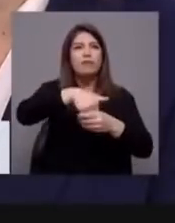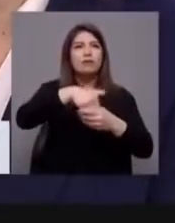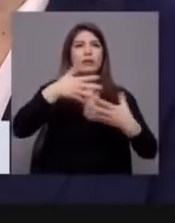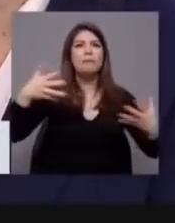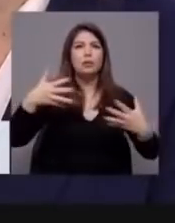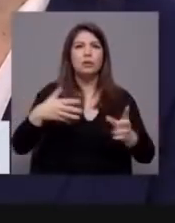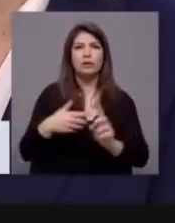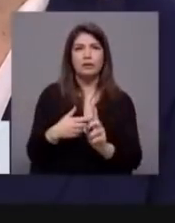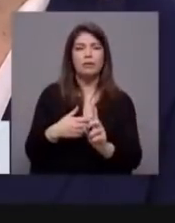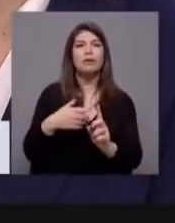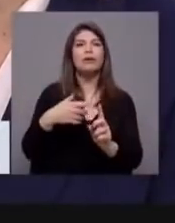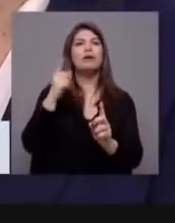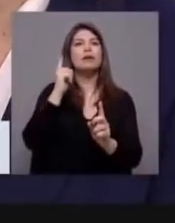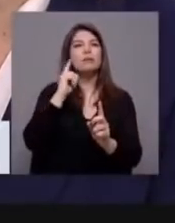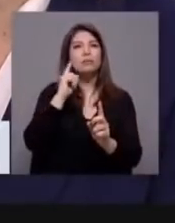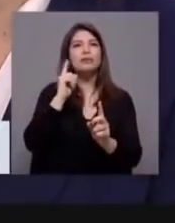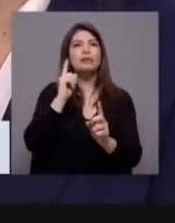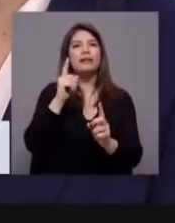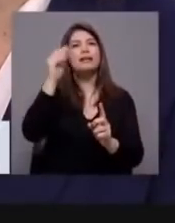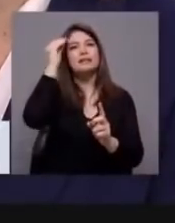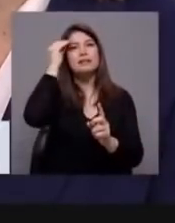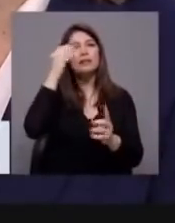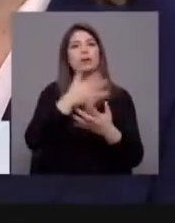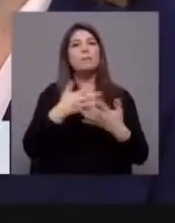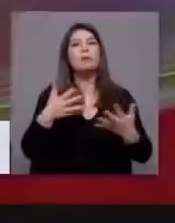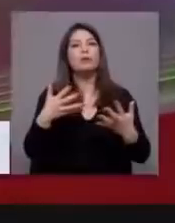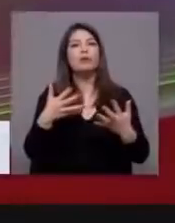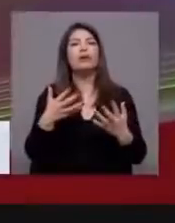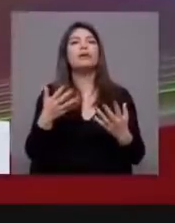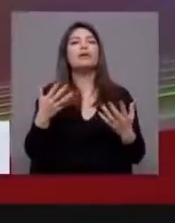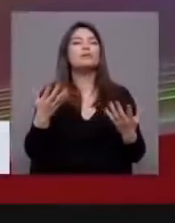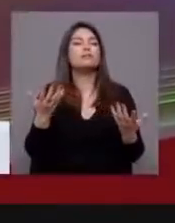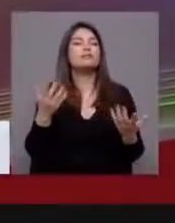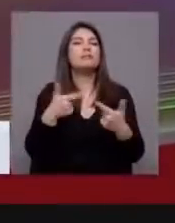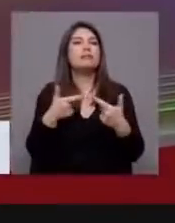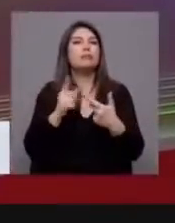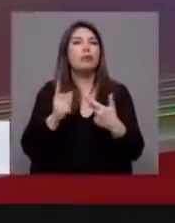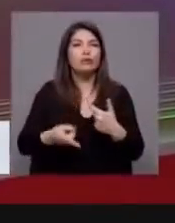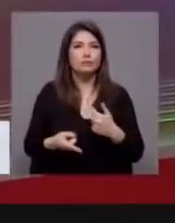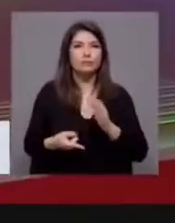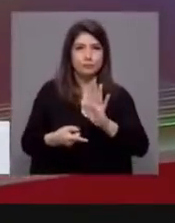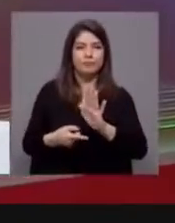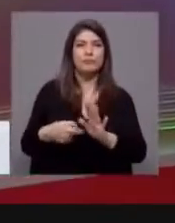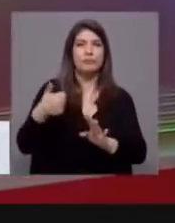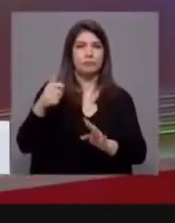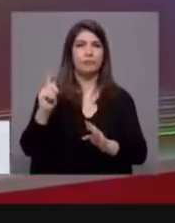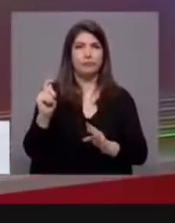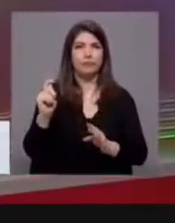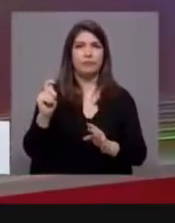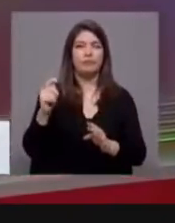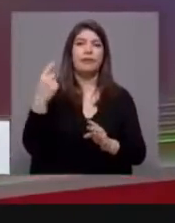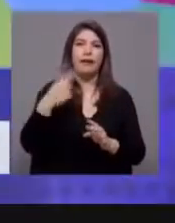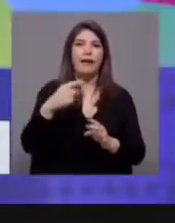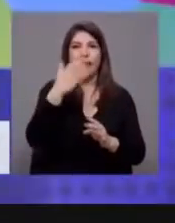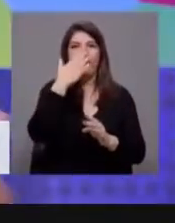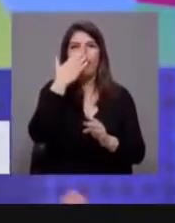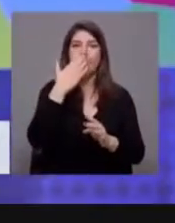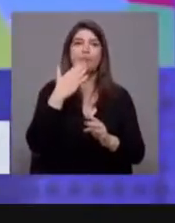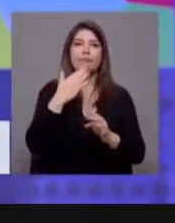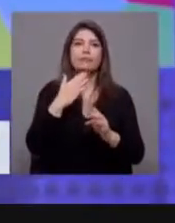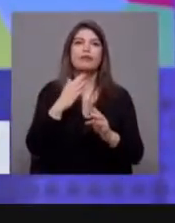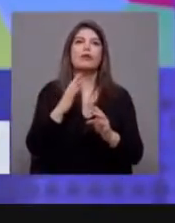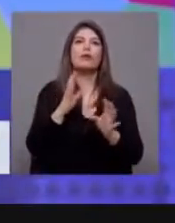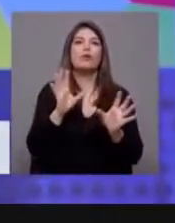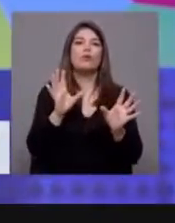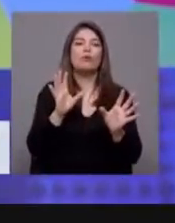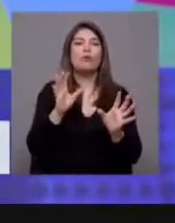qual maioria que existe. Mas é um obstáculo aí esse o objetivo, António Costa. a ver, o Bloco, há dois blocos. Há o Bloco que